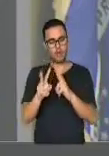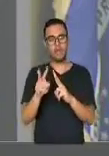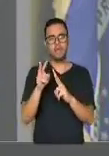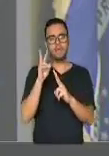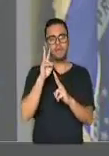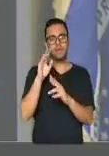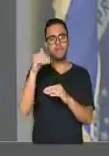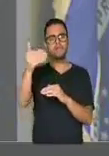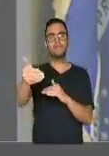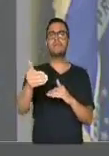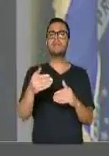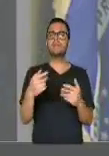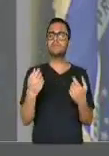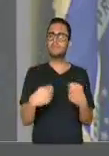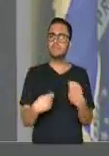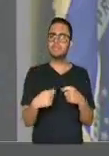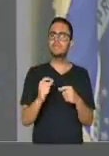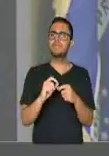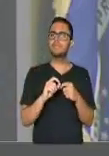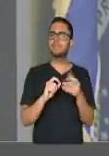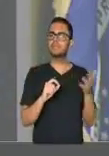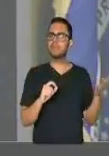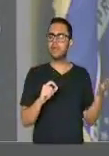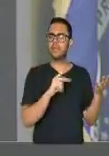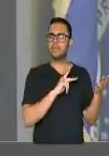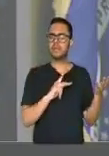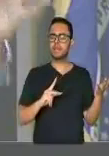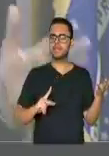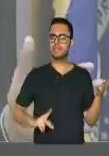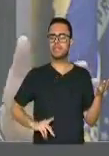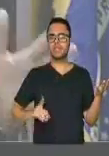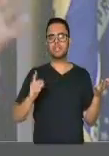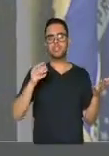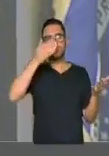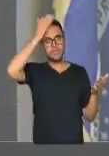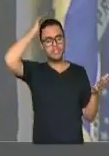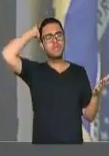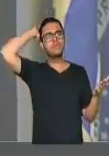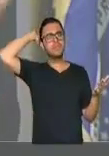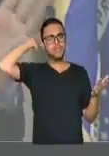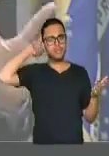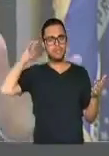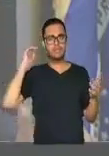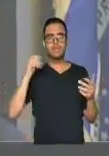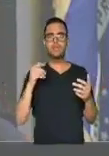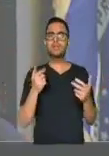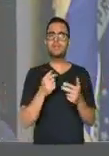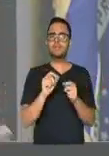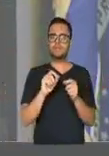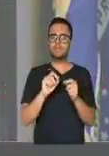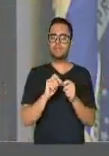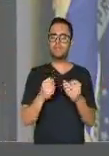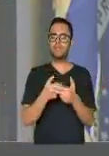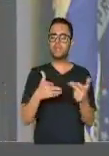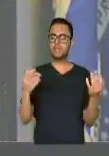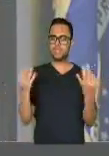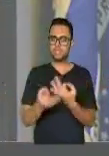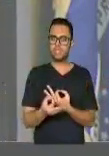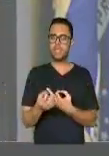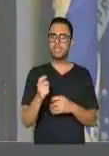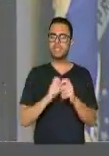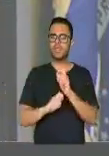Vamos fazer com que o presidente Michel Temer, que vem acertando com sua economia,